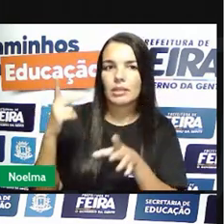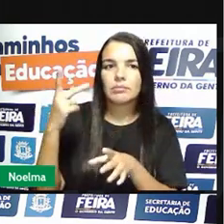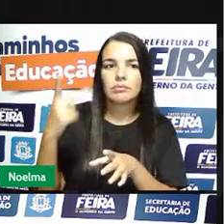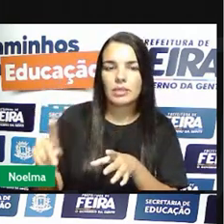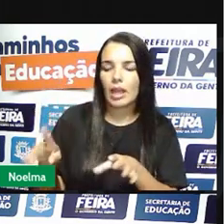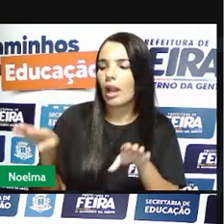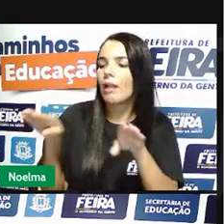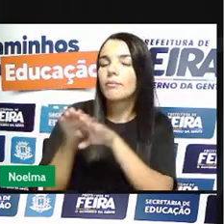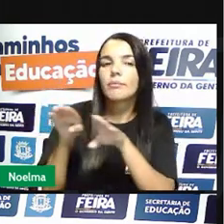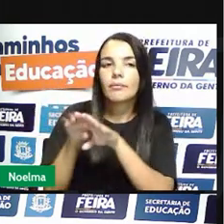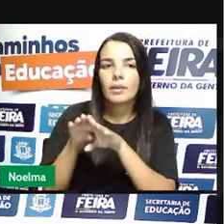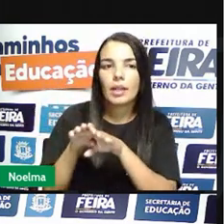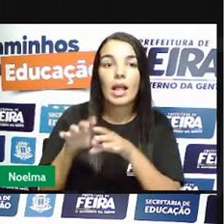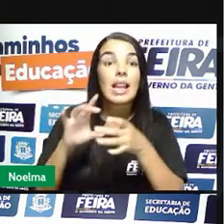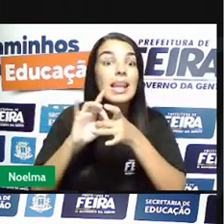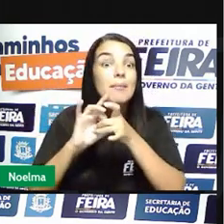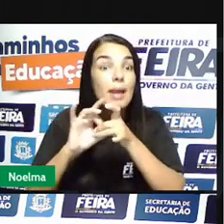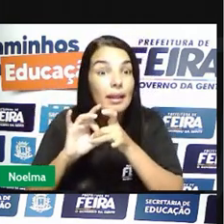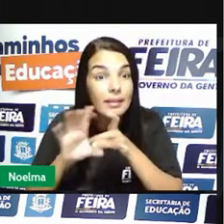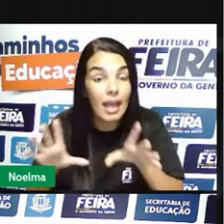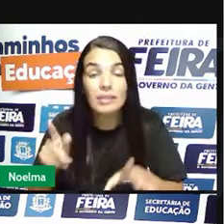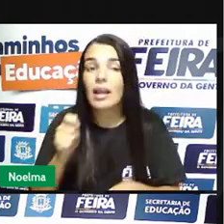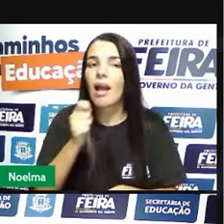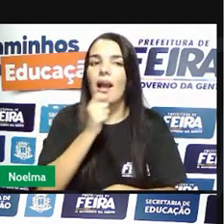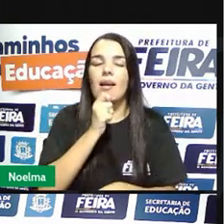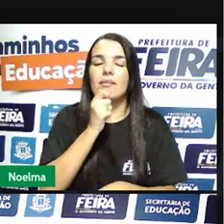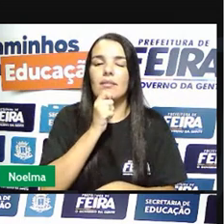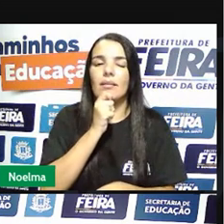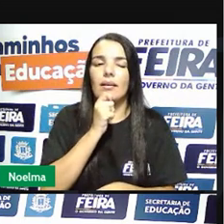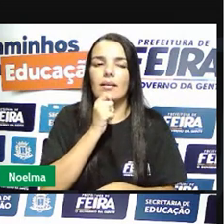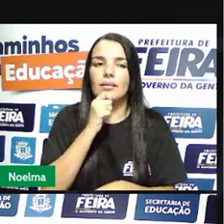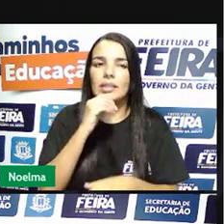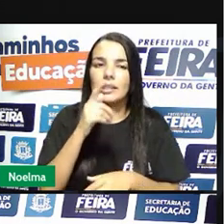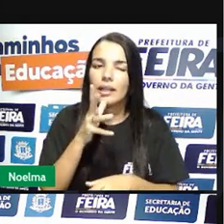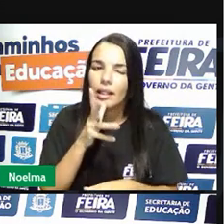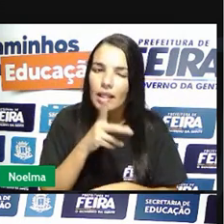Tâmen. Significa liberdade ainda que tardia.